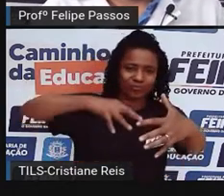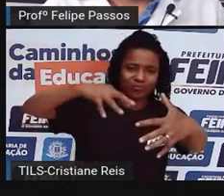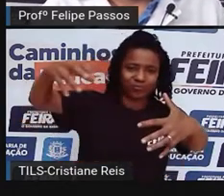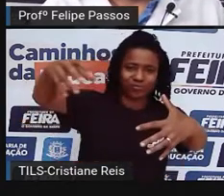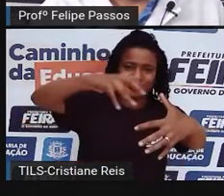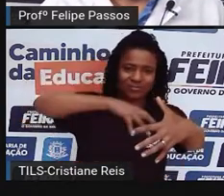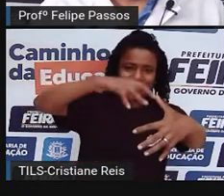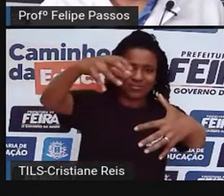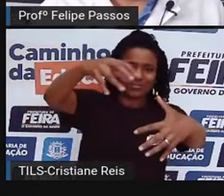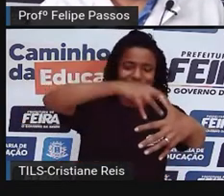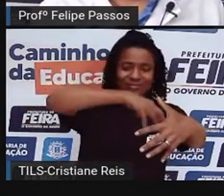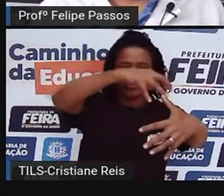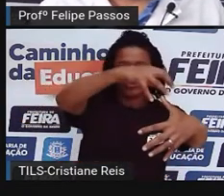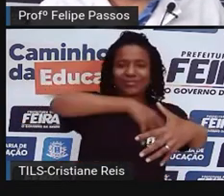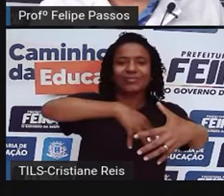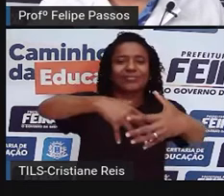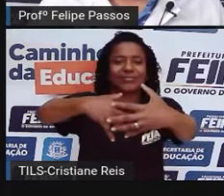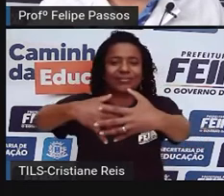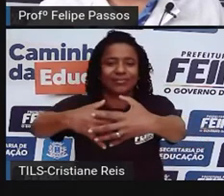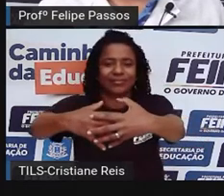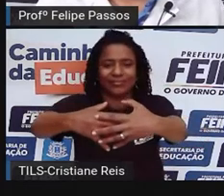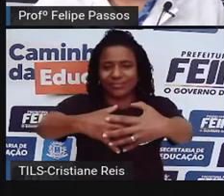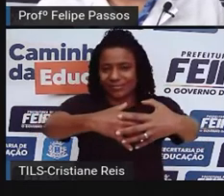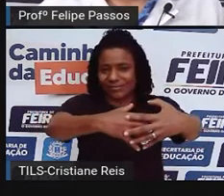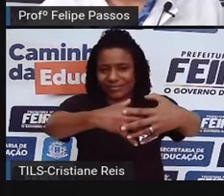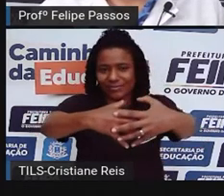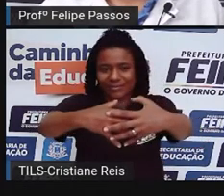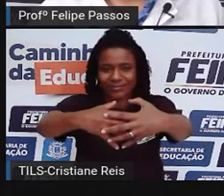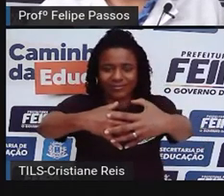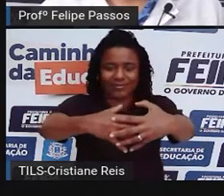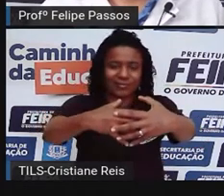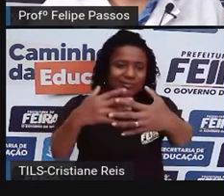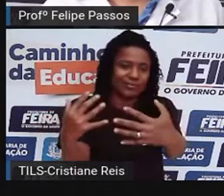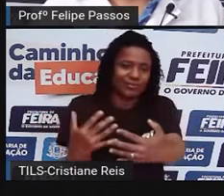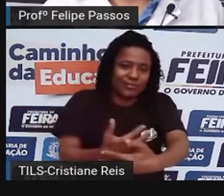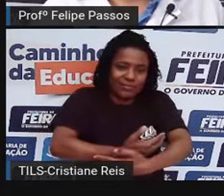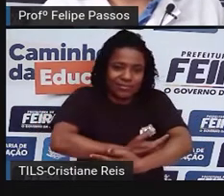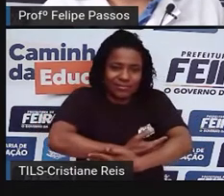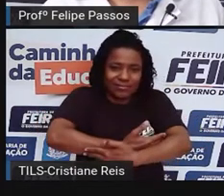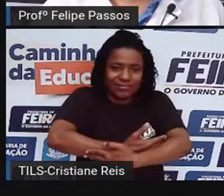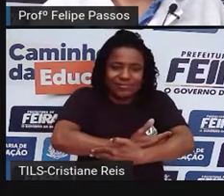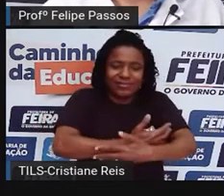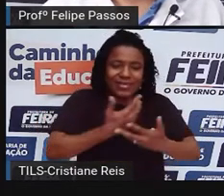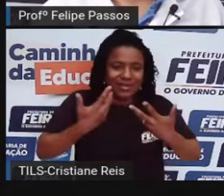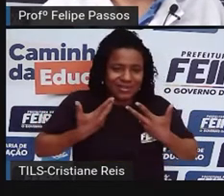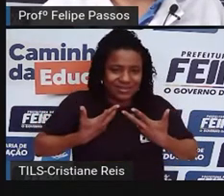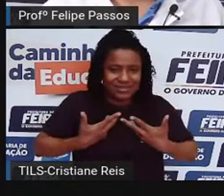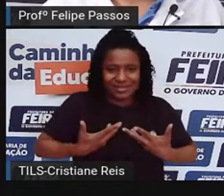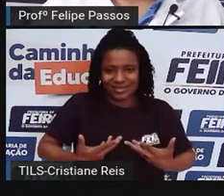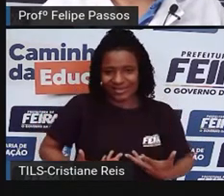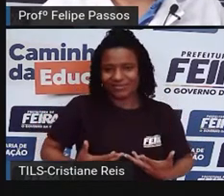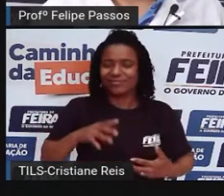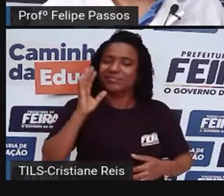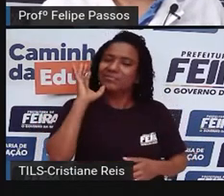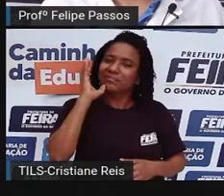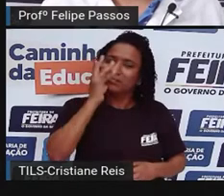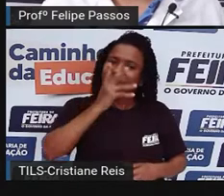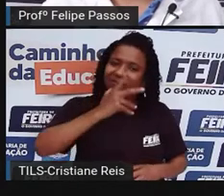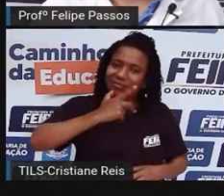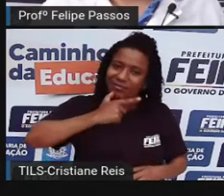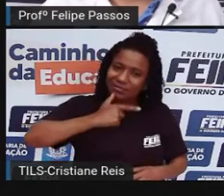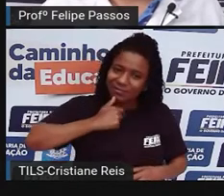casa. Se ele tinha que carregar todas essas frutas no braço, ele ia cansar muito mais, ele ia demorar, ele ia ter uma